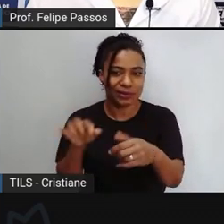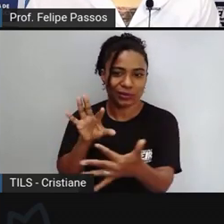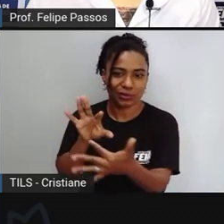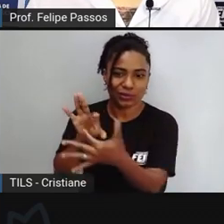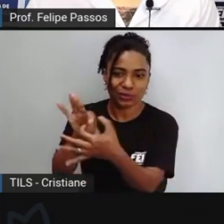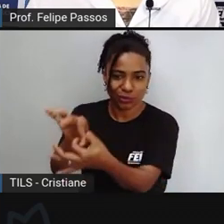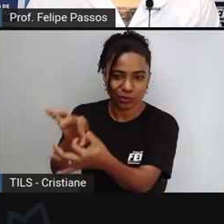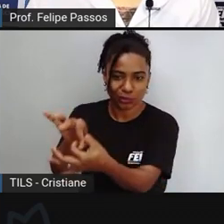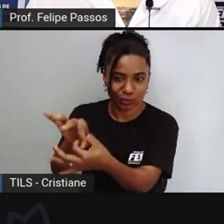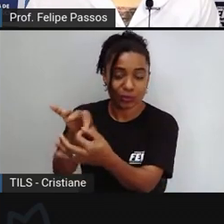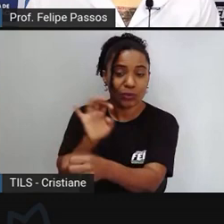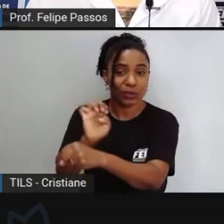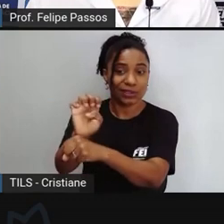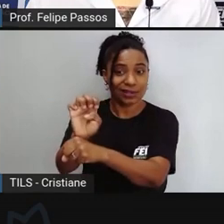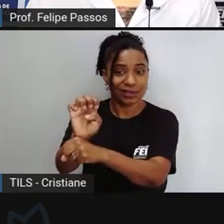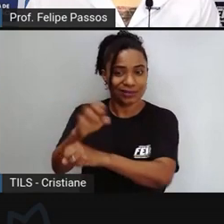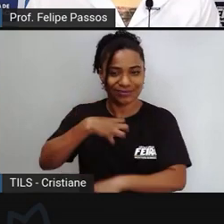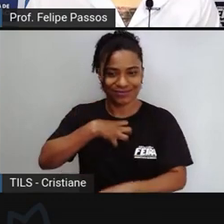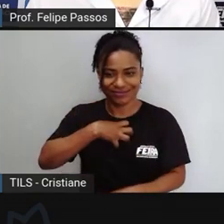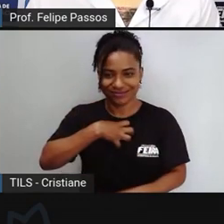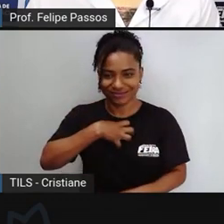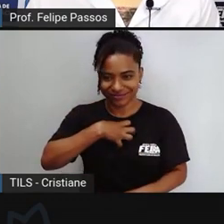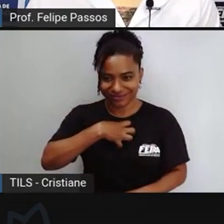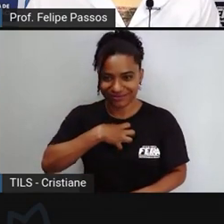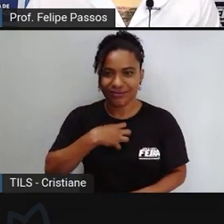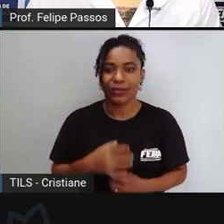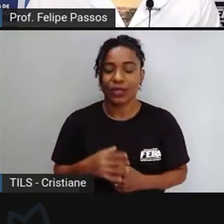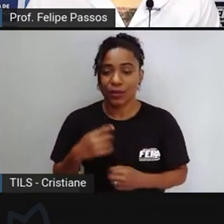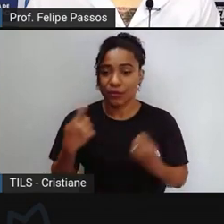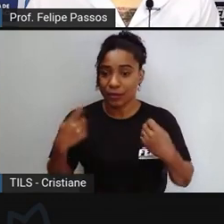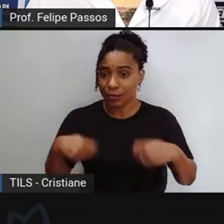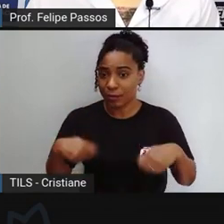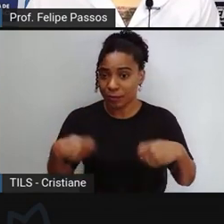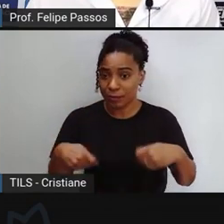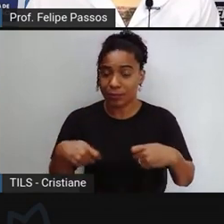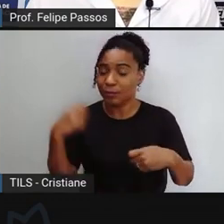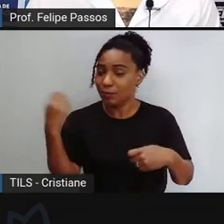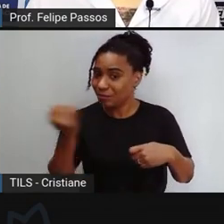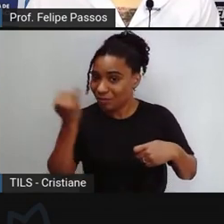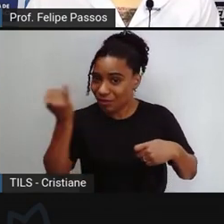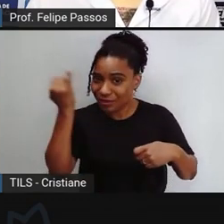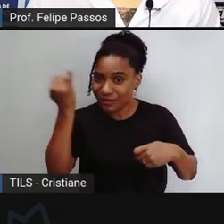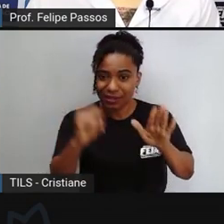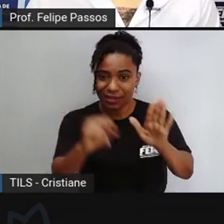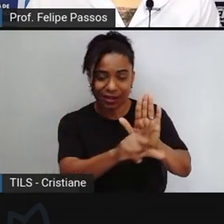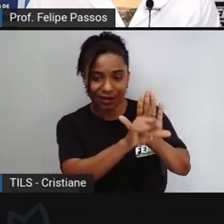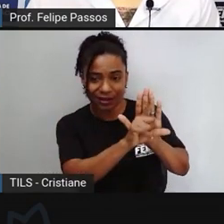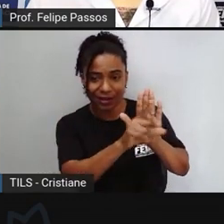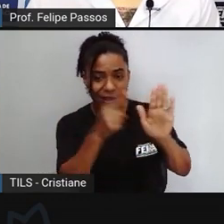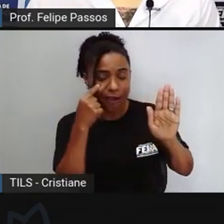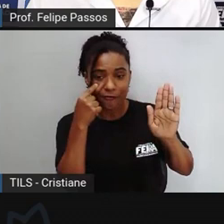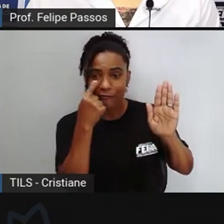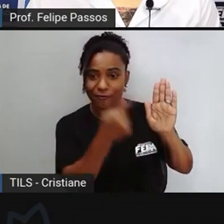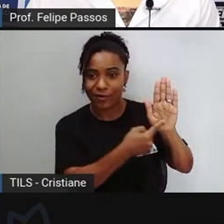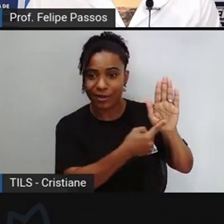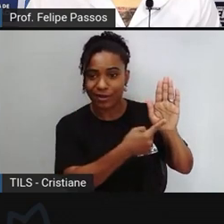estado da Bahia então foi necessário revisar para a lei